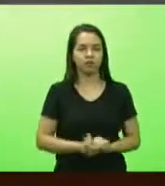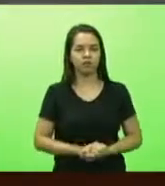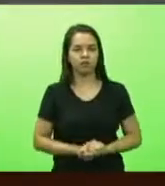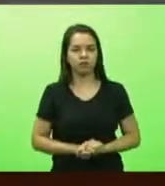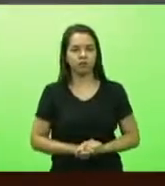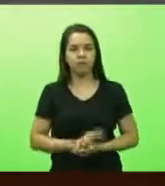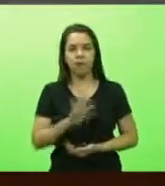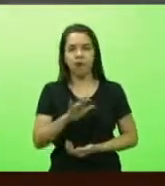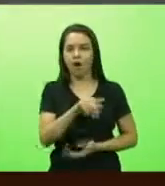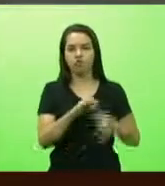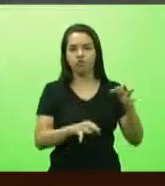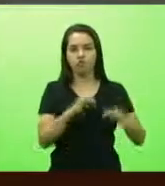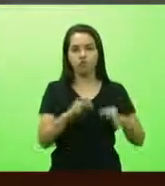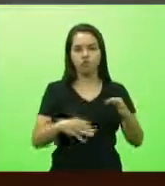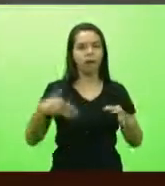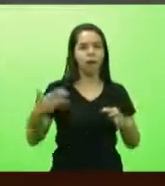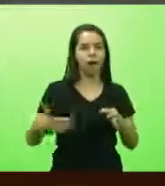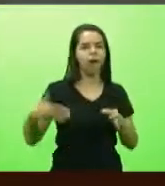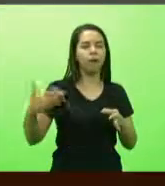prorrogando.